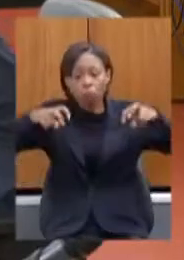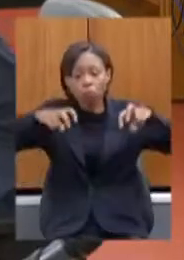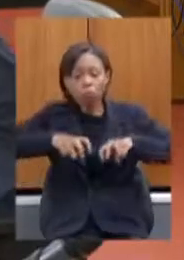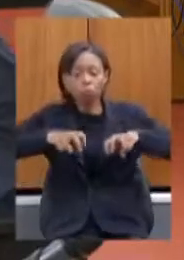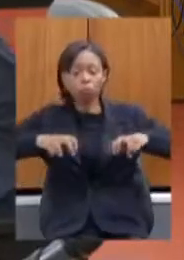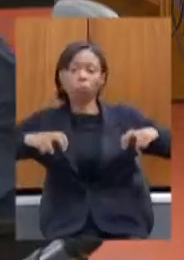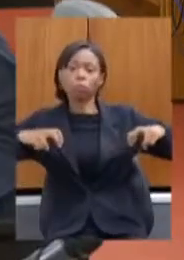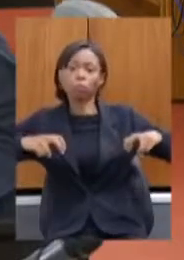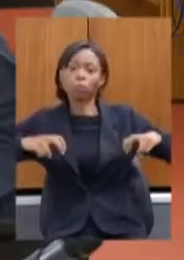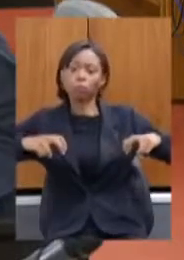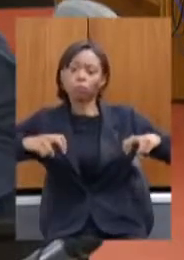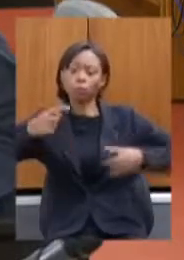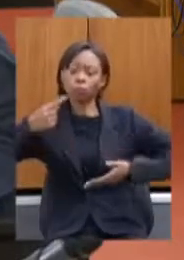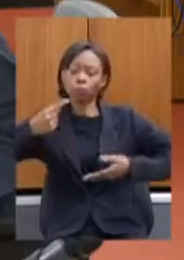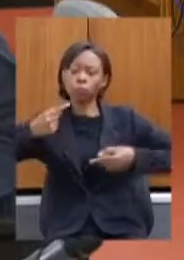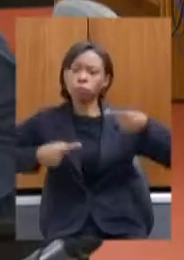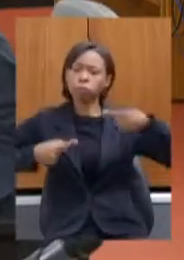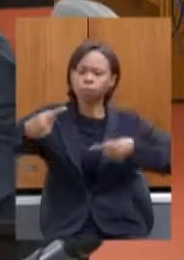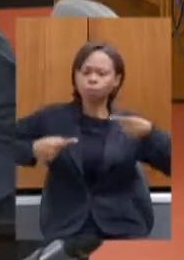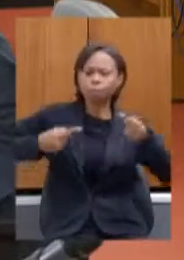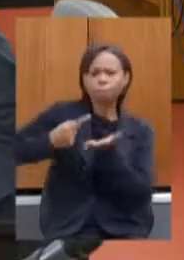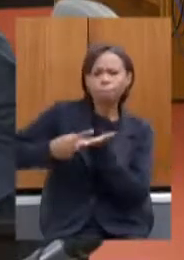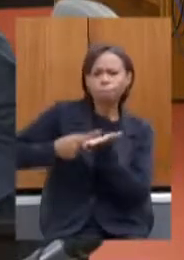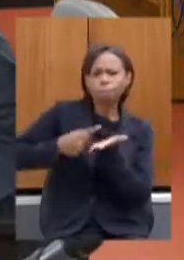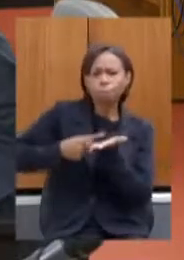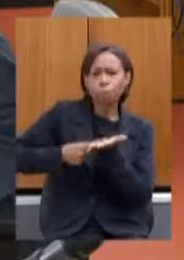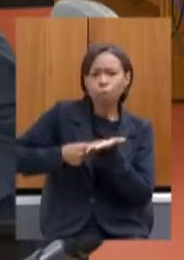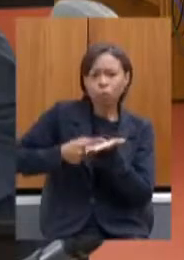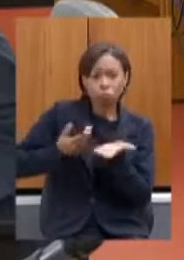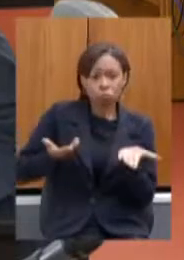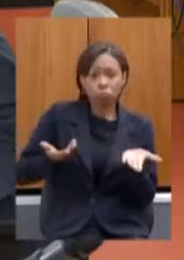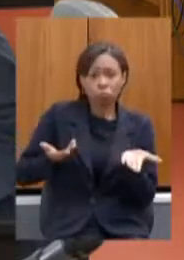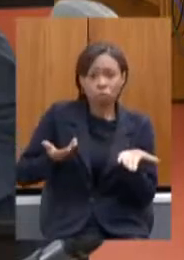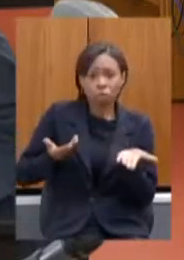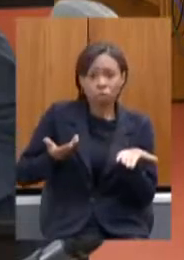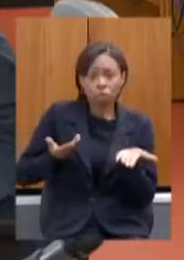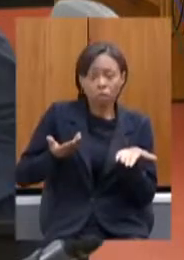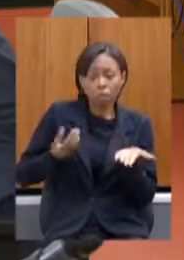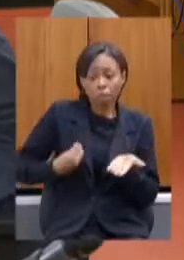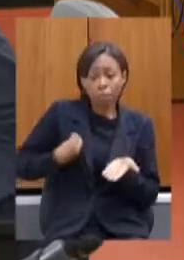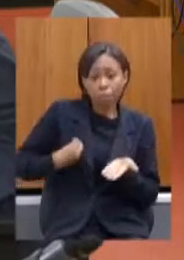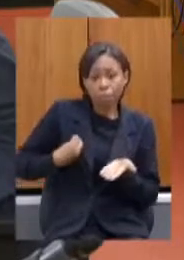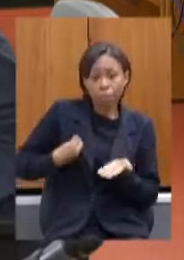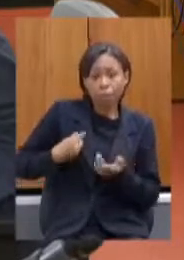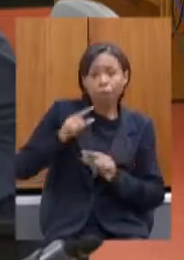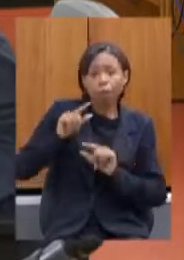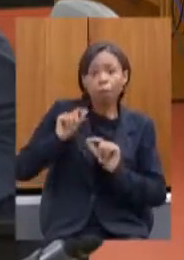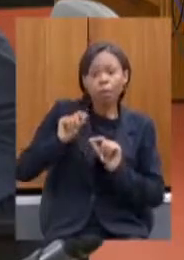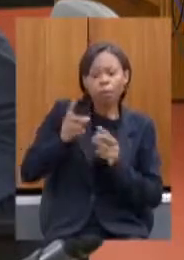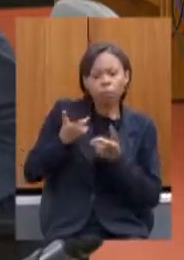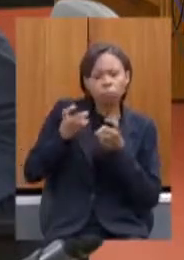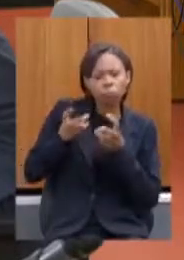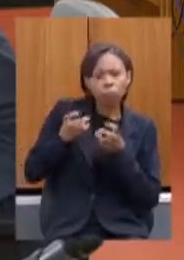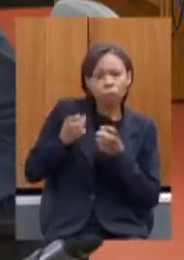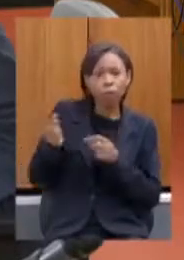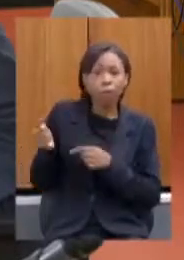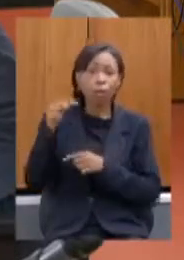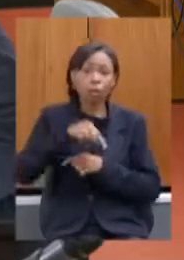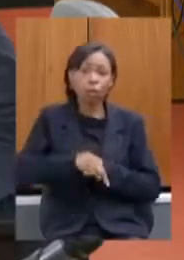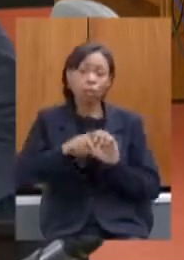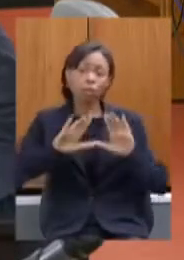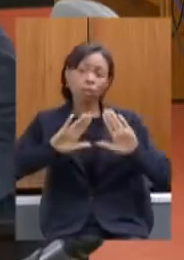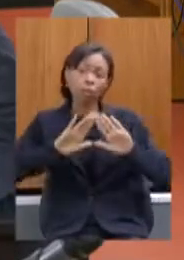negociação pelo menos como ouvintes para trazerem a casa as notícias porque o acordo está sendo